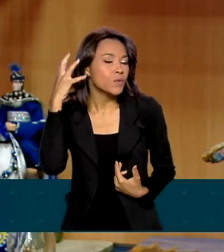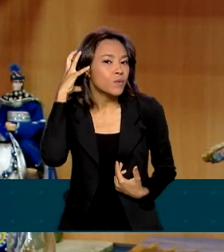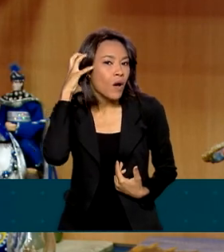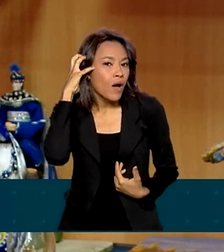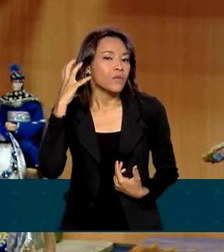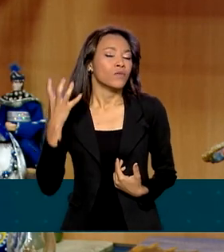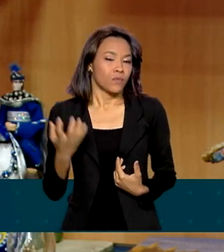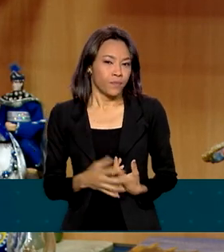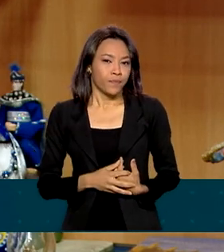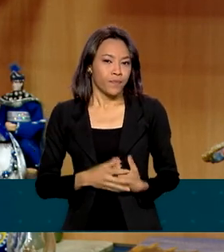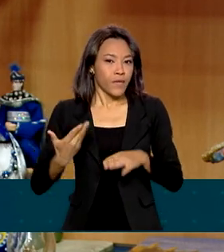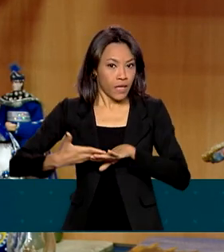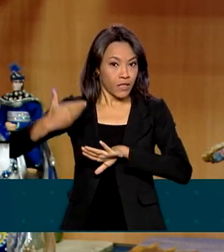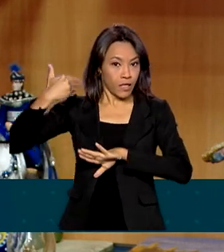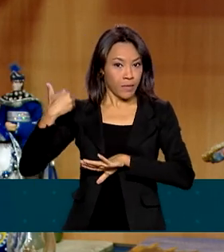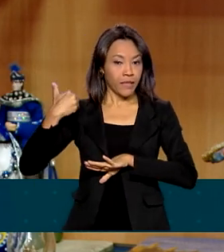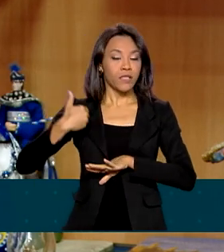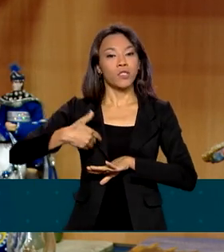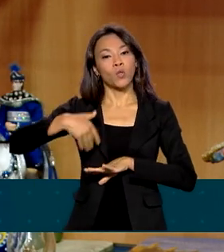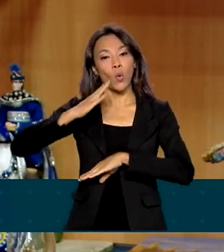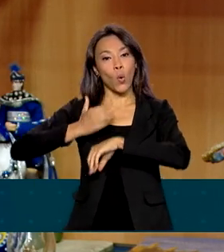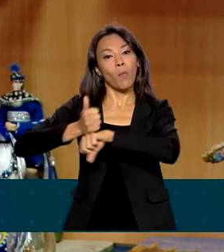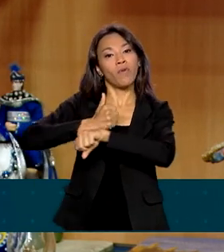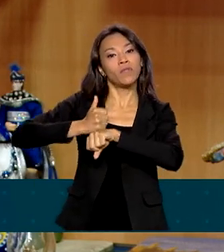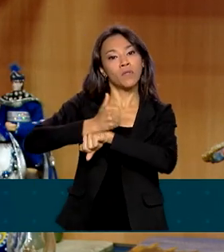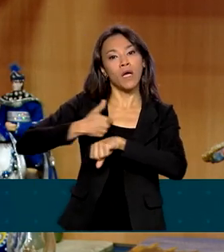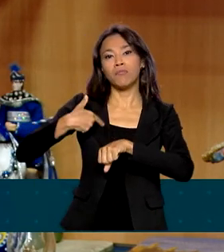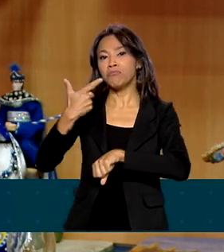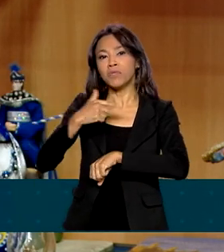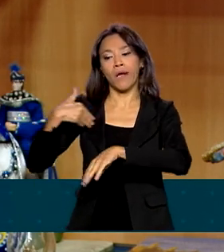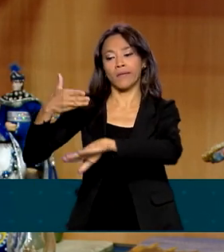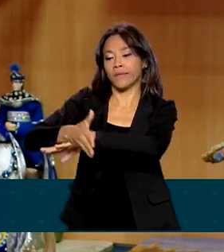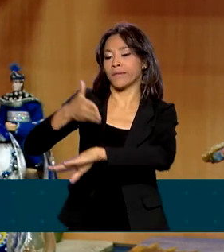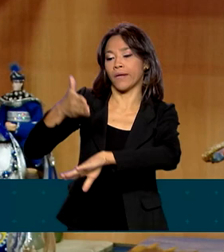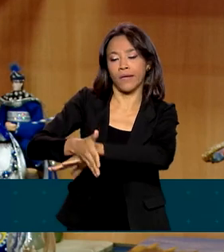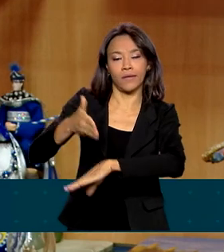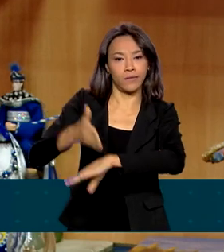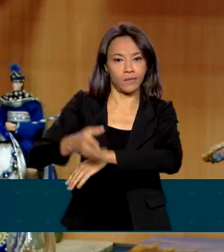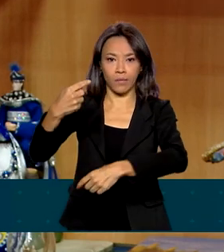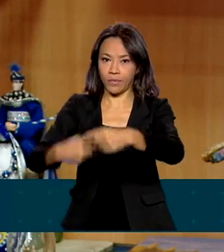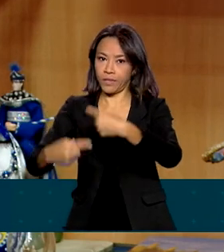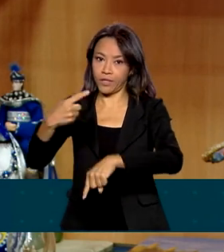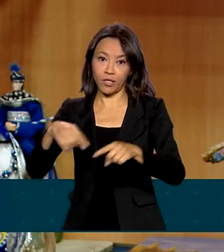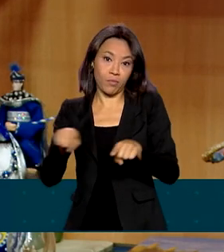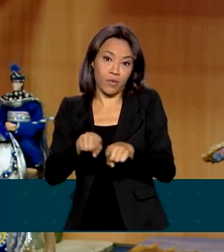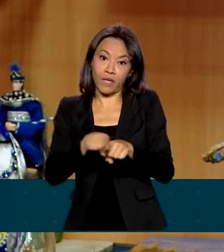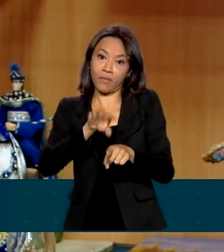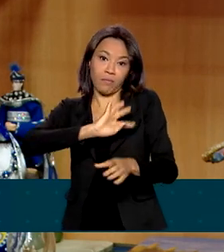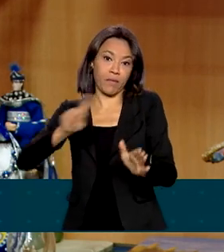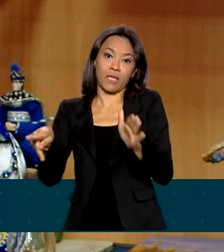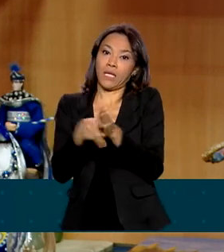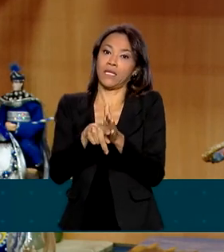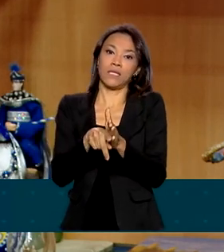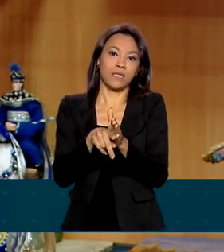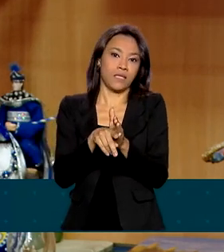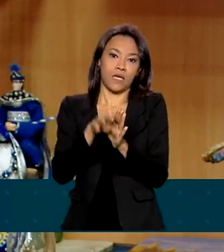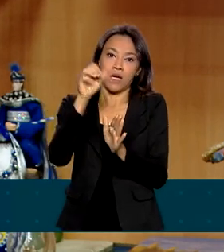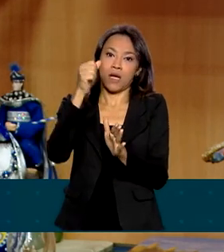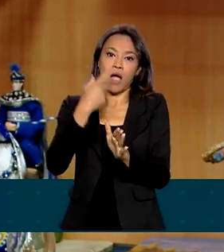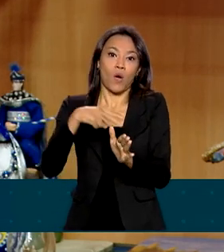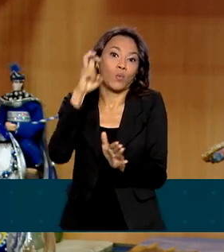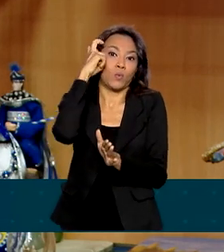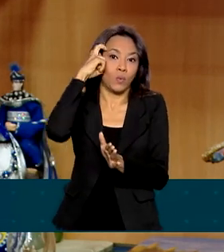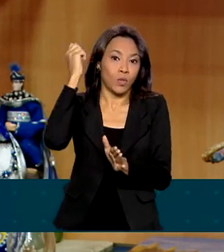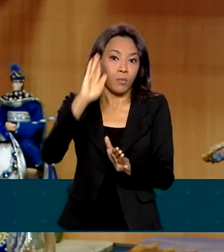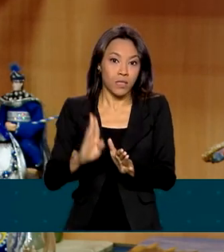Antigamente, o artista do forró, ele tinha muito pouco acesso a políticas públicas, pelo fato do forró não ser patrimônio cultural e material. Mas hoje, através